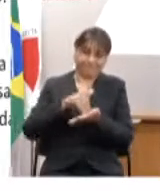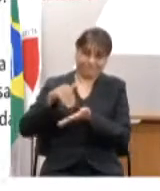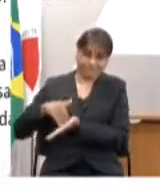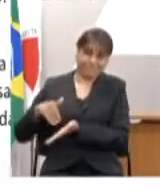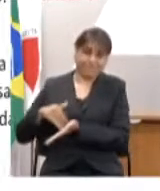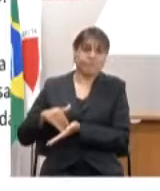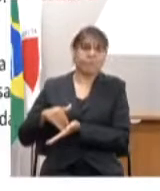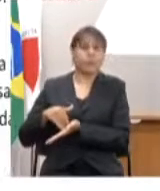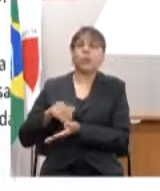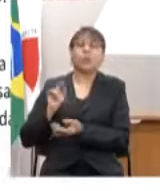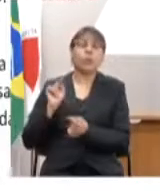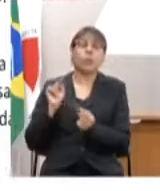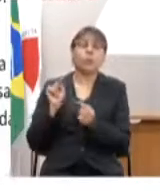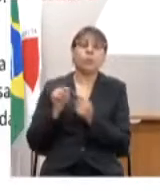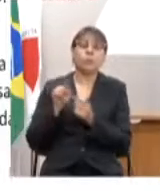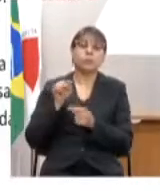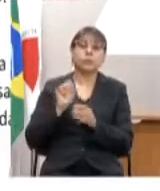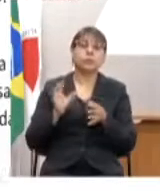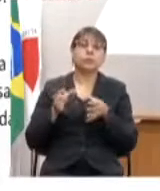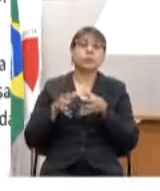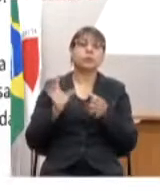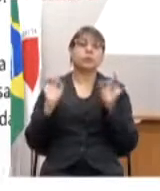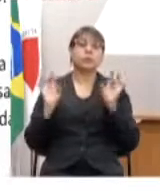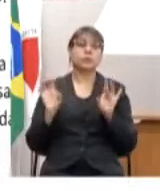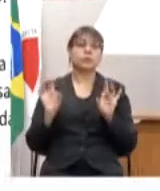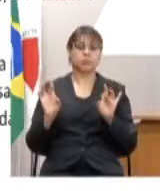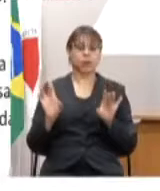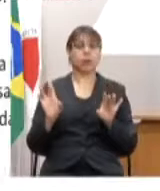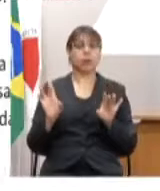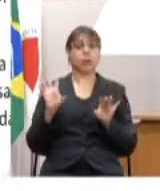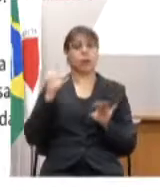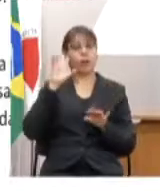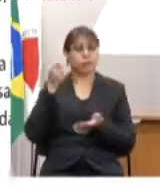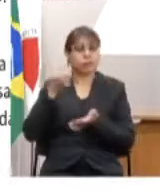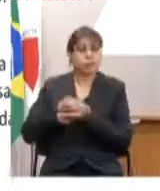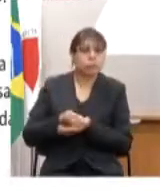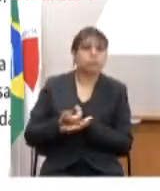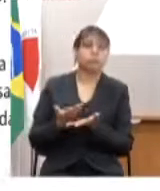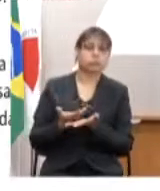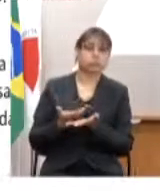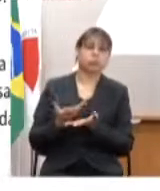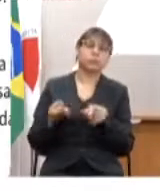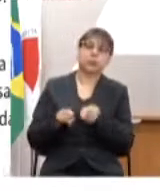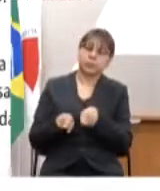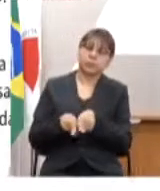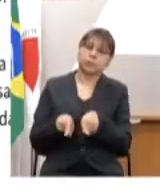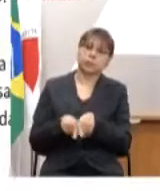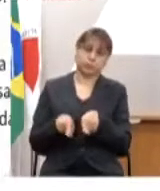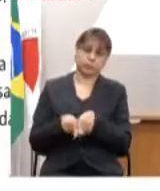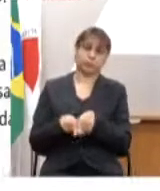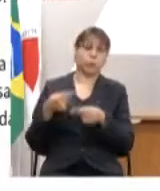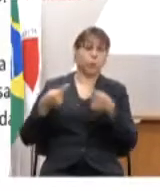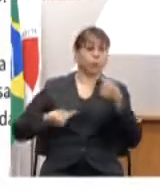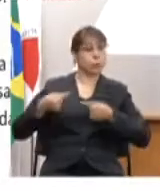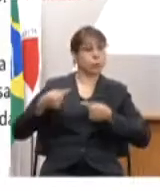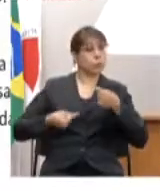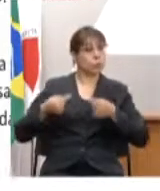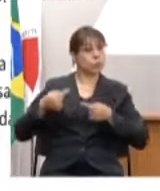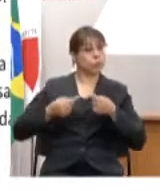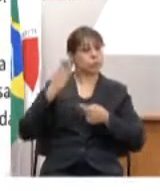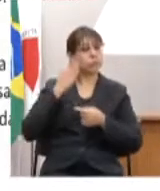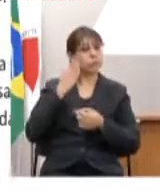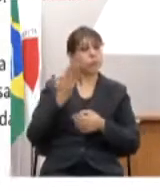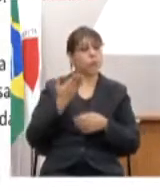então do Comitê Extraordinário é trazer as deliberações e além disso também discutir e pontuar